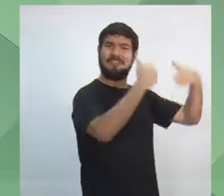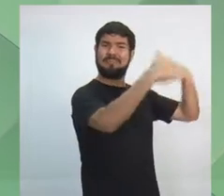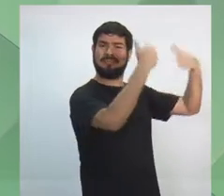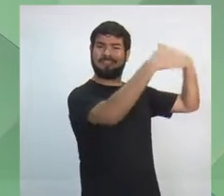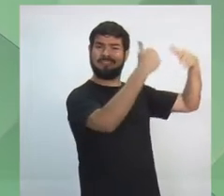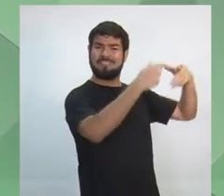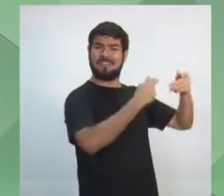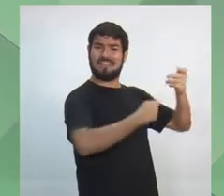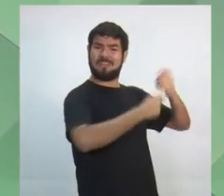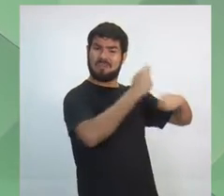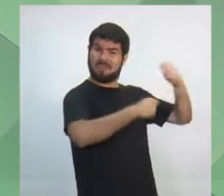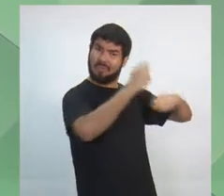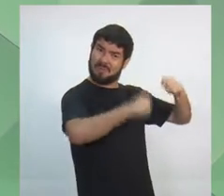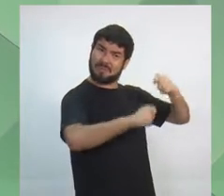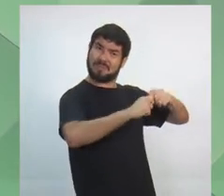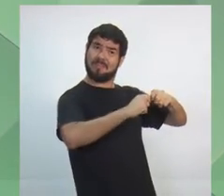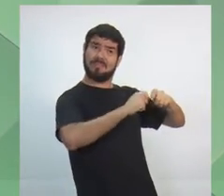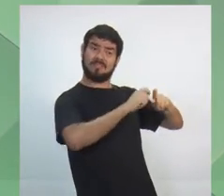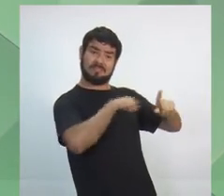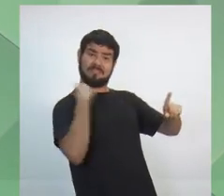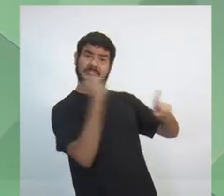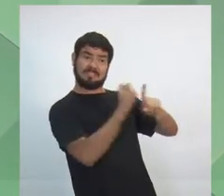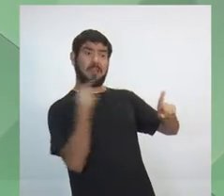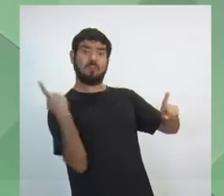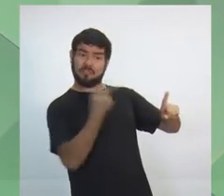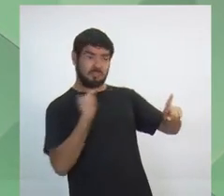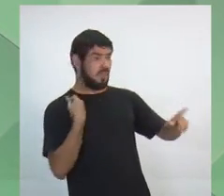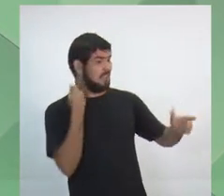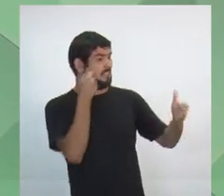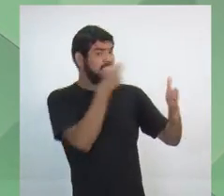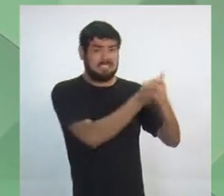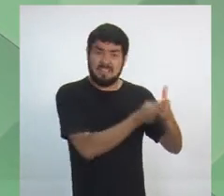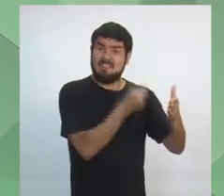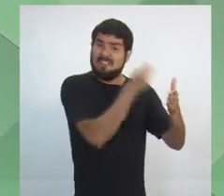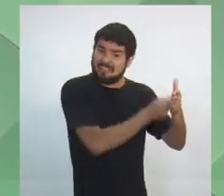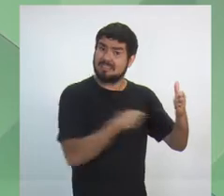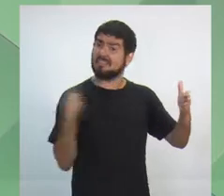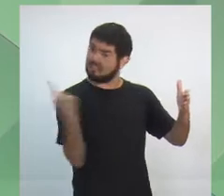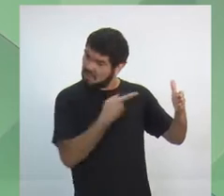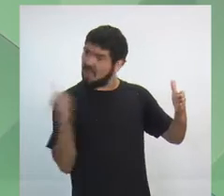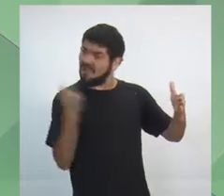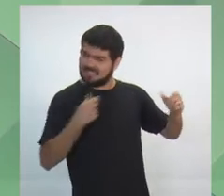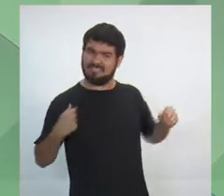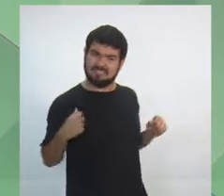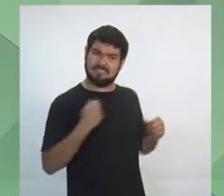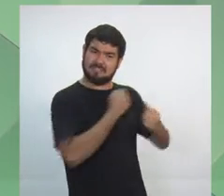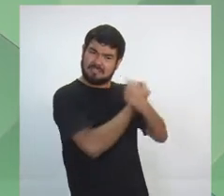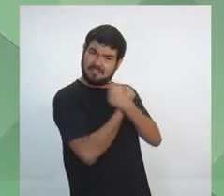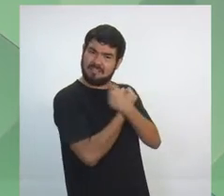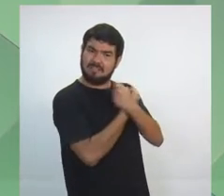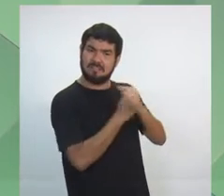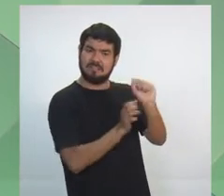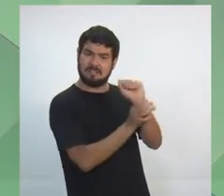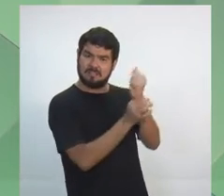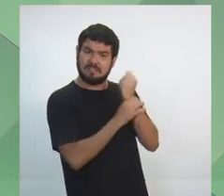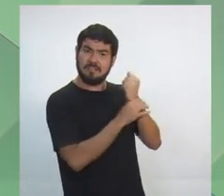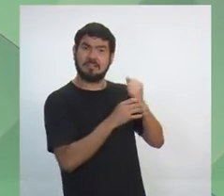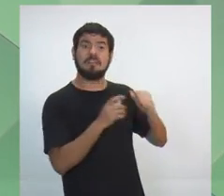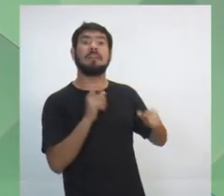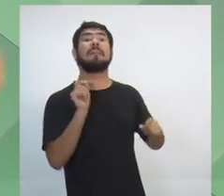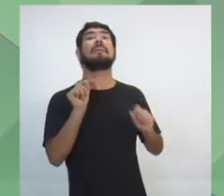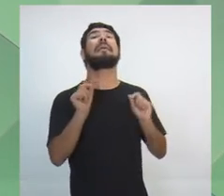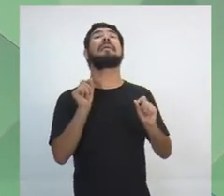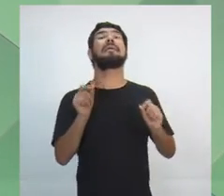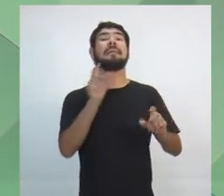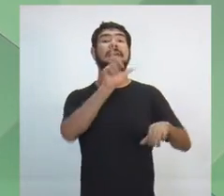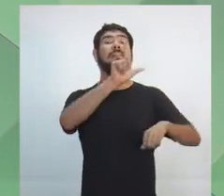com inclusão social, que nós do PCdoB defendemos, e que é representado, nesta eleição, pela eleição do presidente